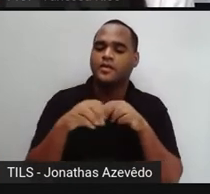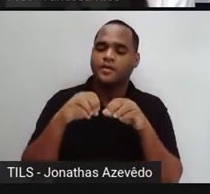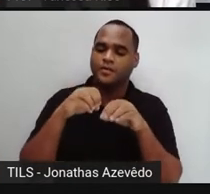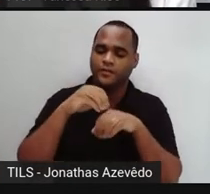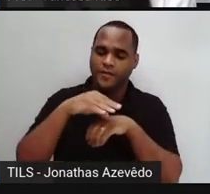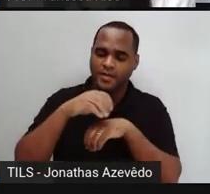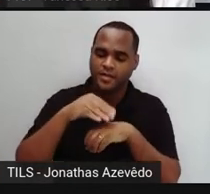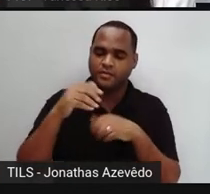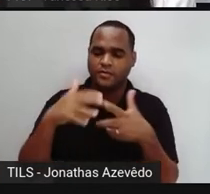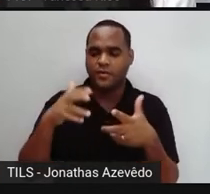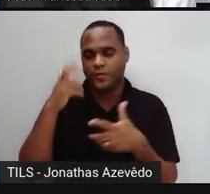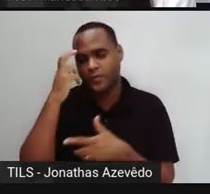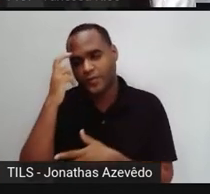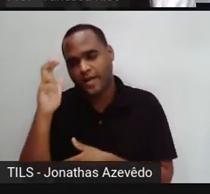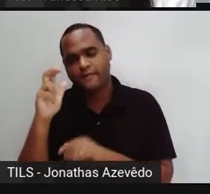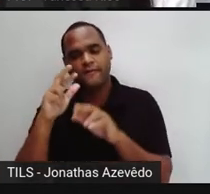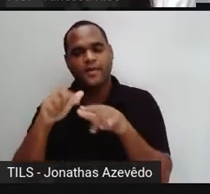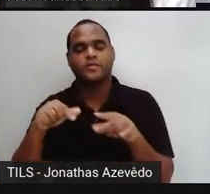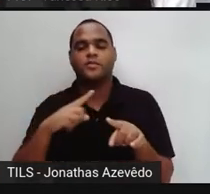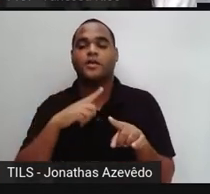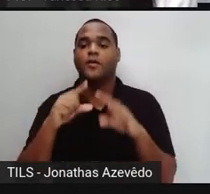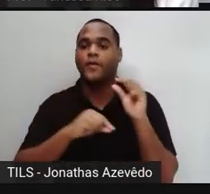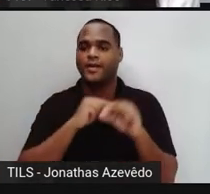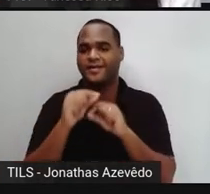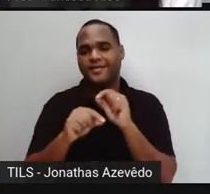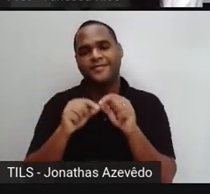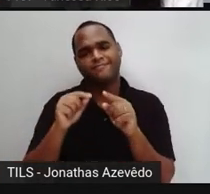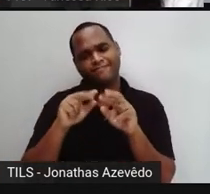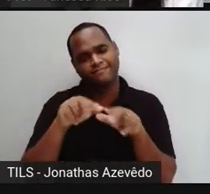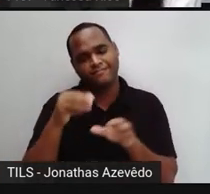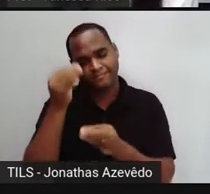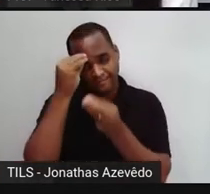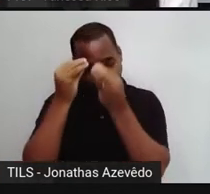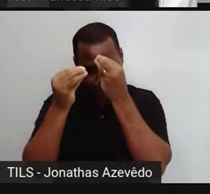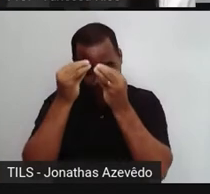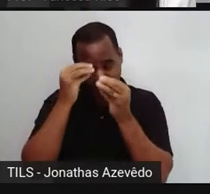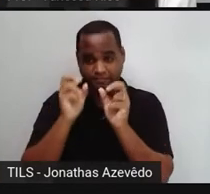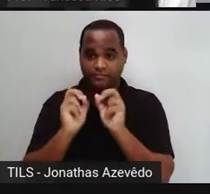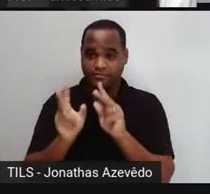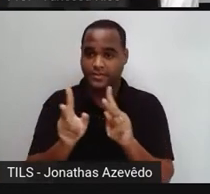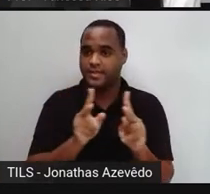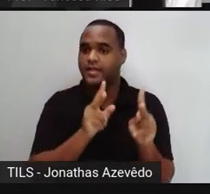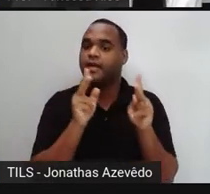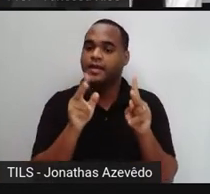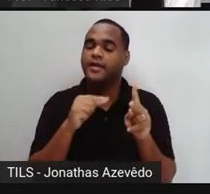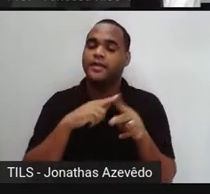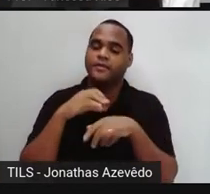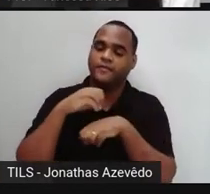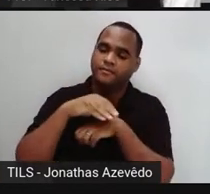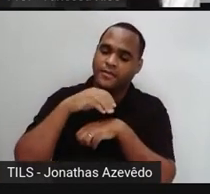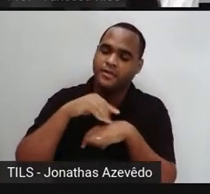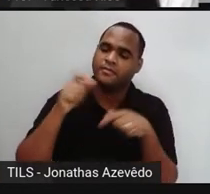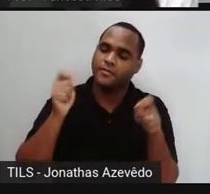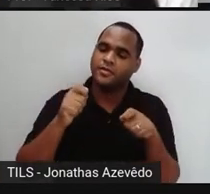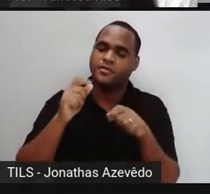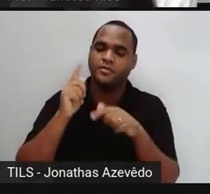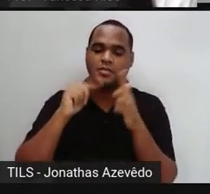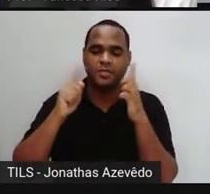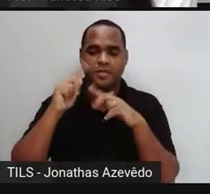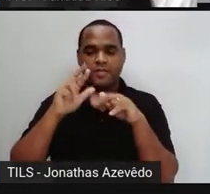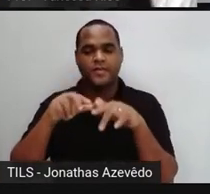culturais, elas sejam aí registradas e que essas informações, elas consigam ser